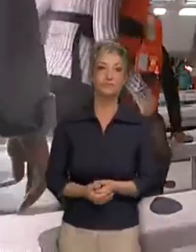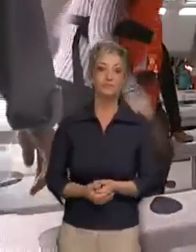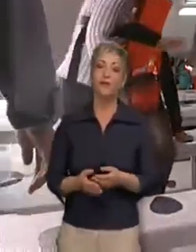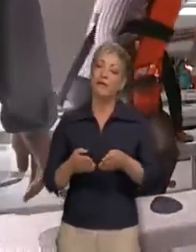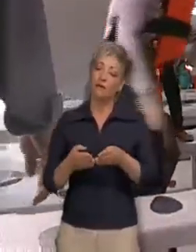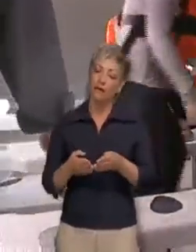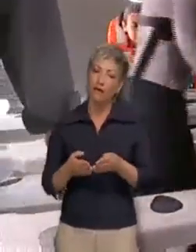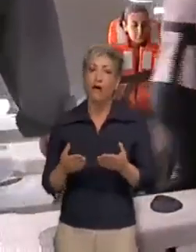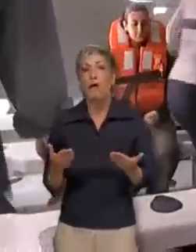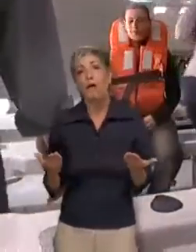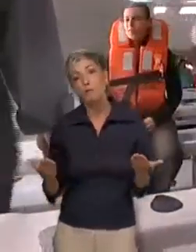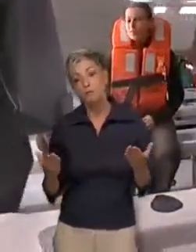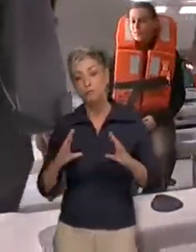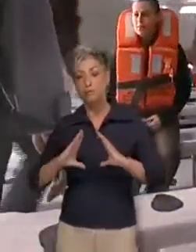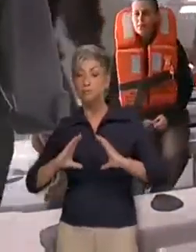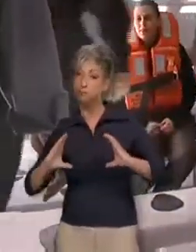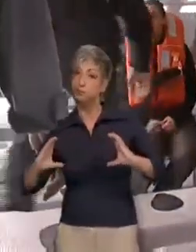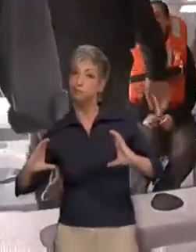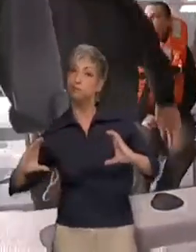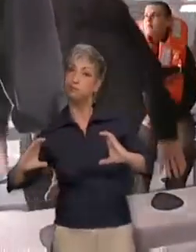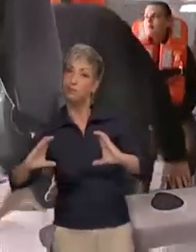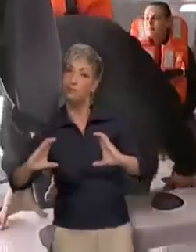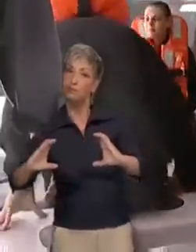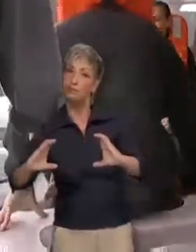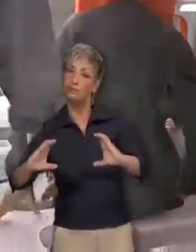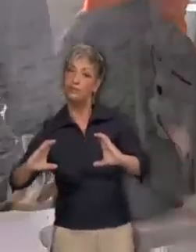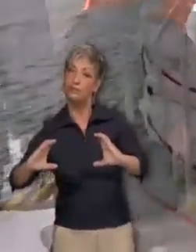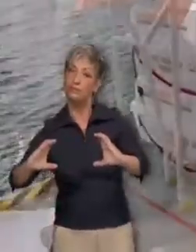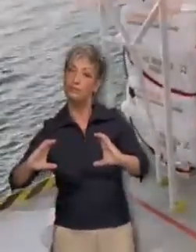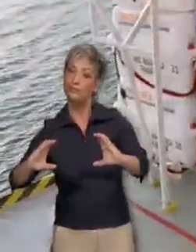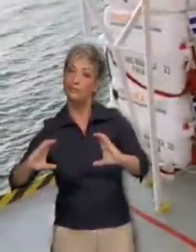Todos os passageiros têm um lugar numa embarcação salva-vidas.